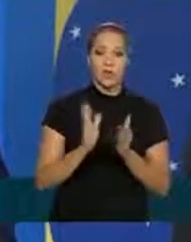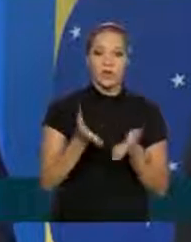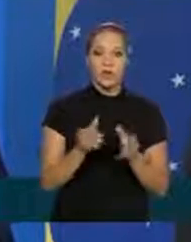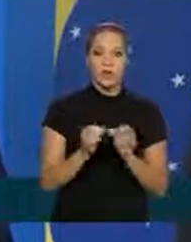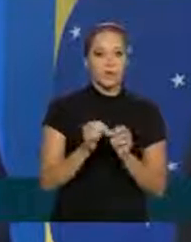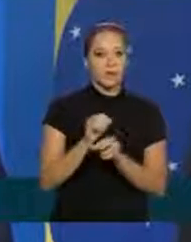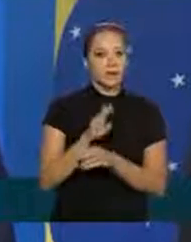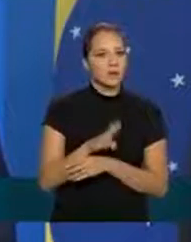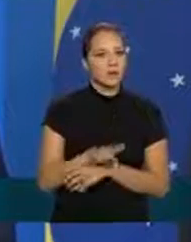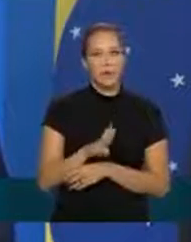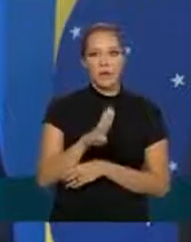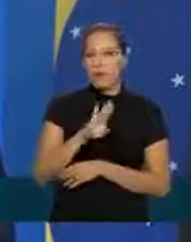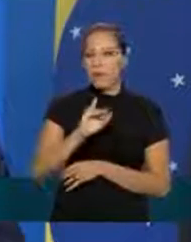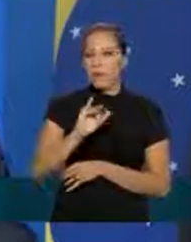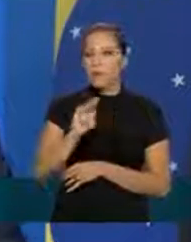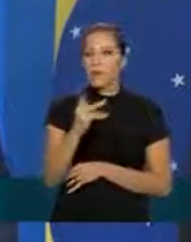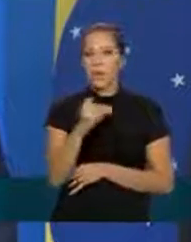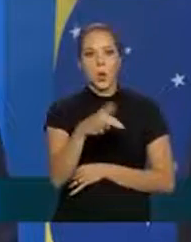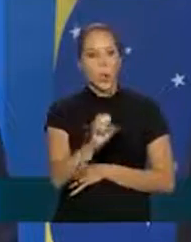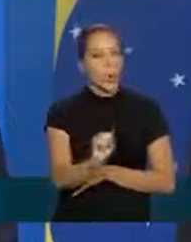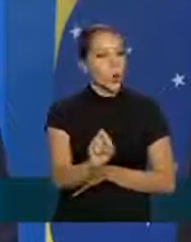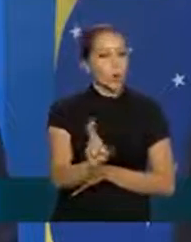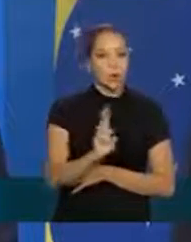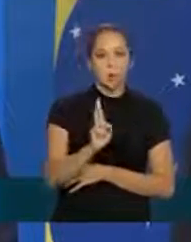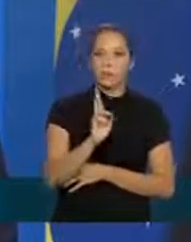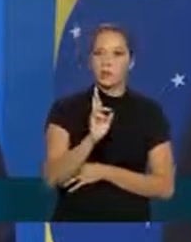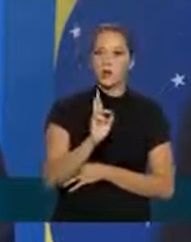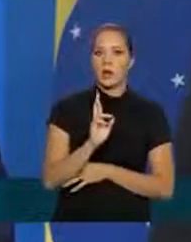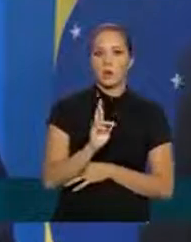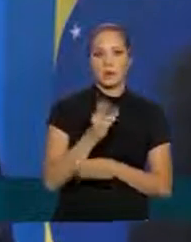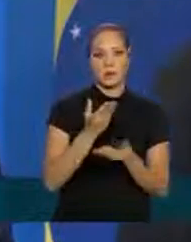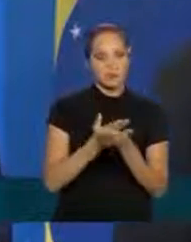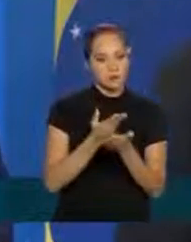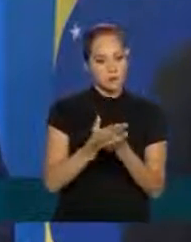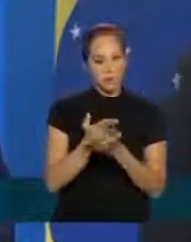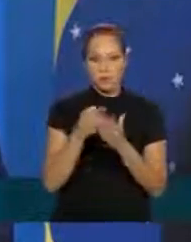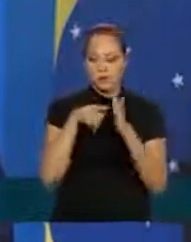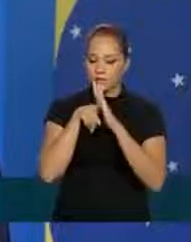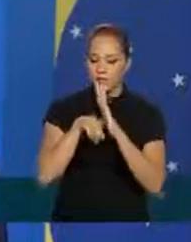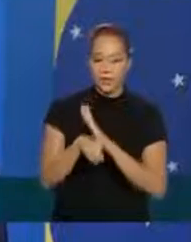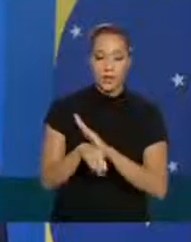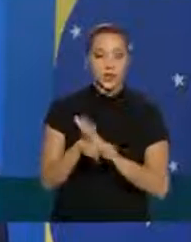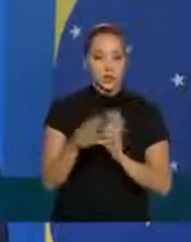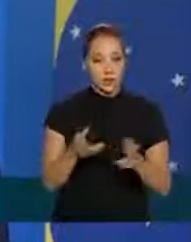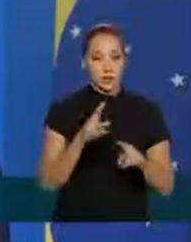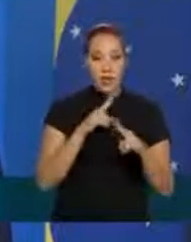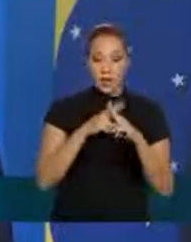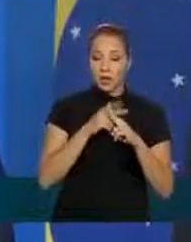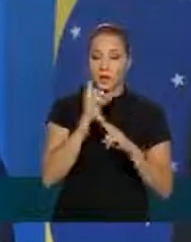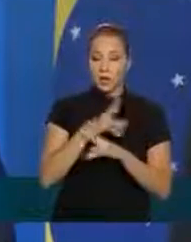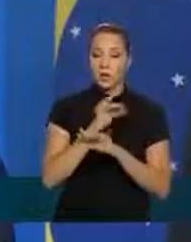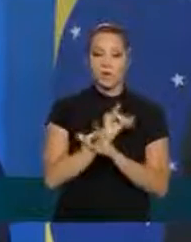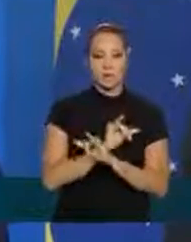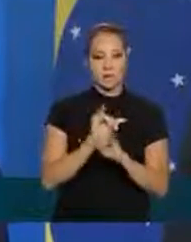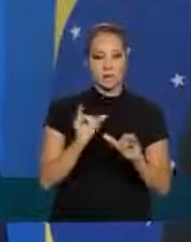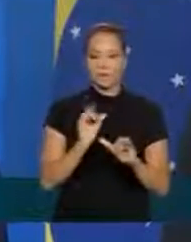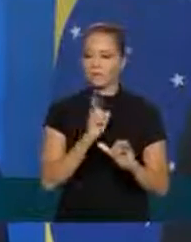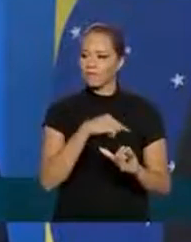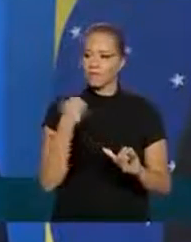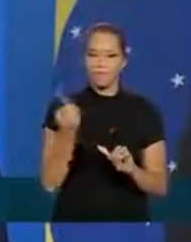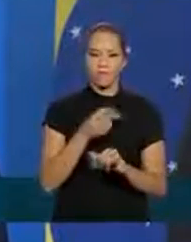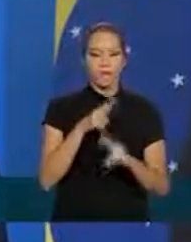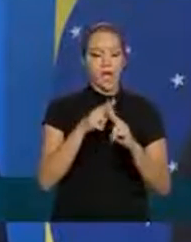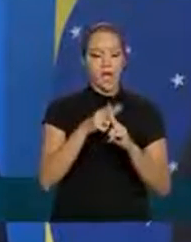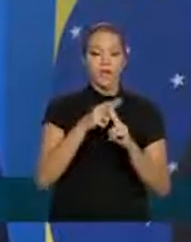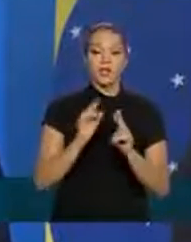bilhões de reais em estudo neste momento então em relação a Caixa só para sumarizar nós estamos